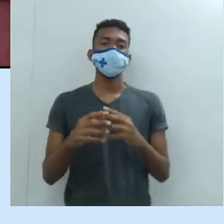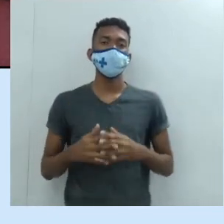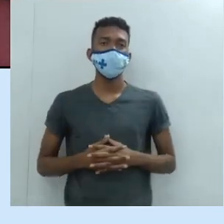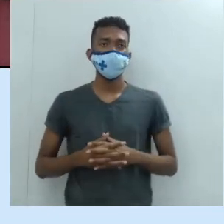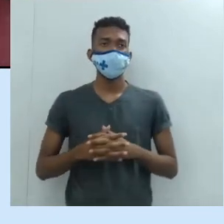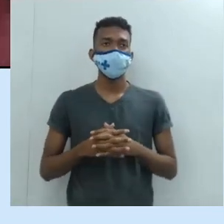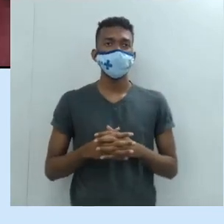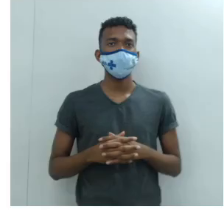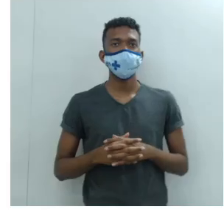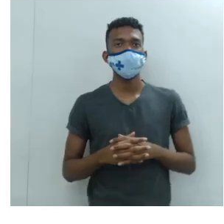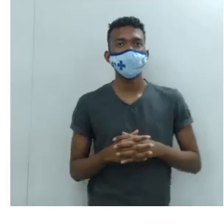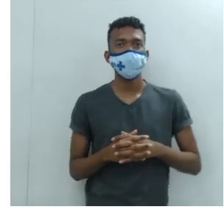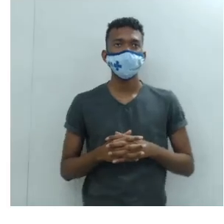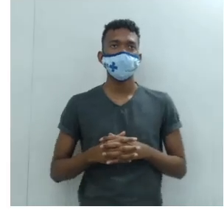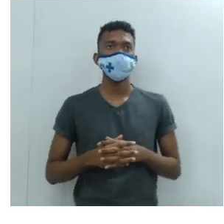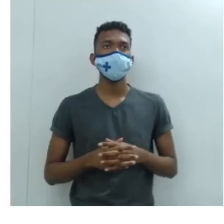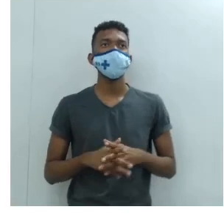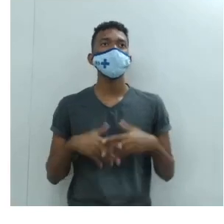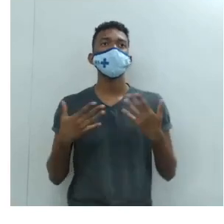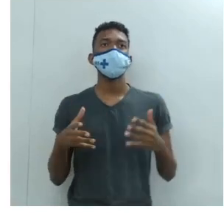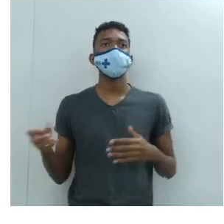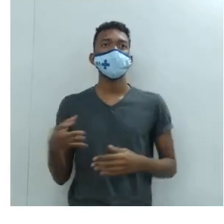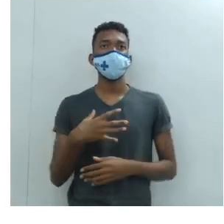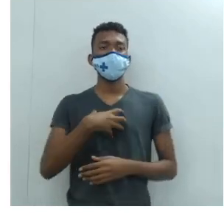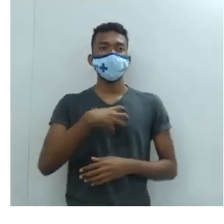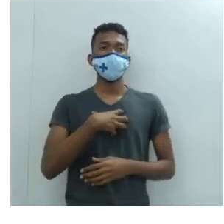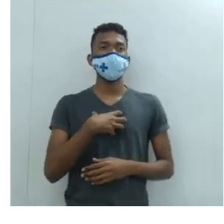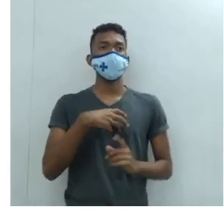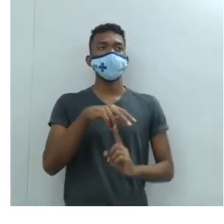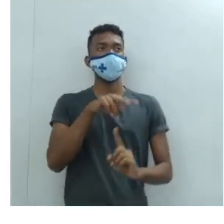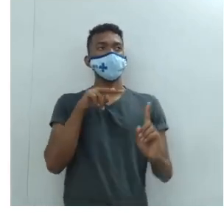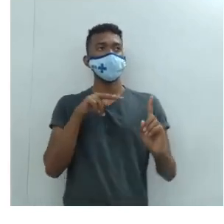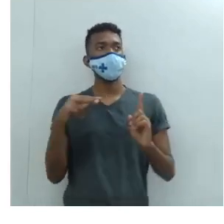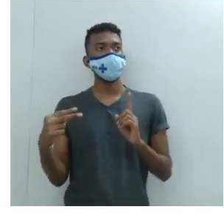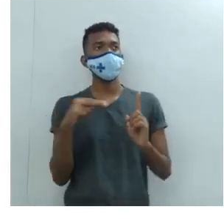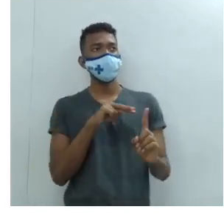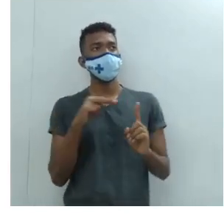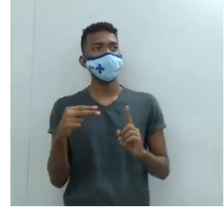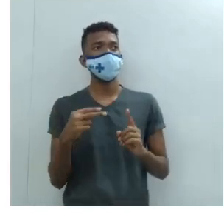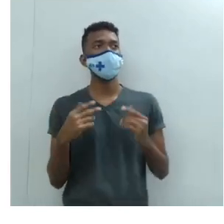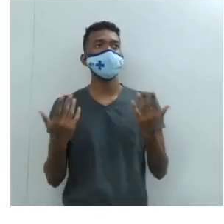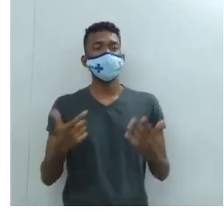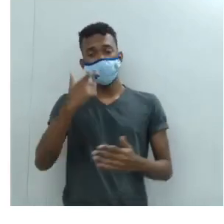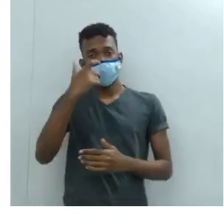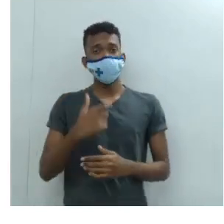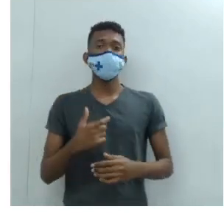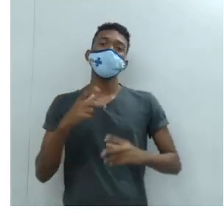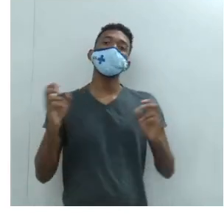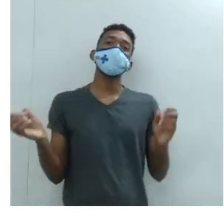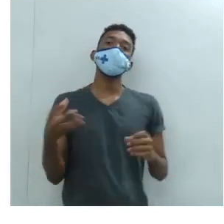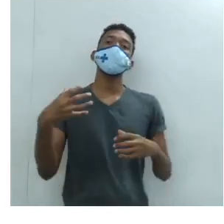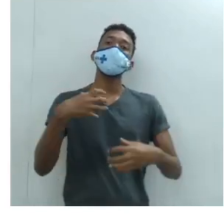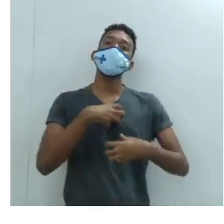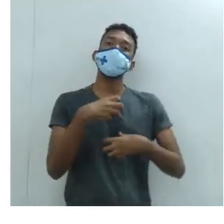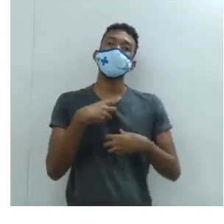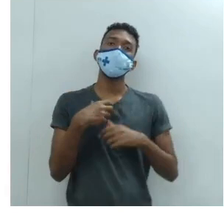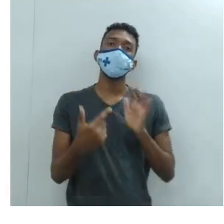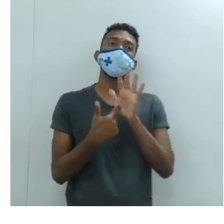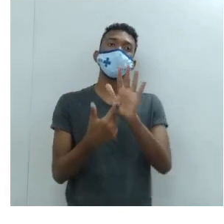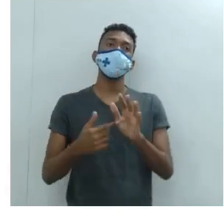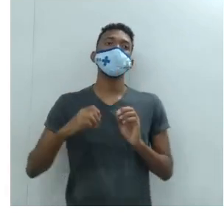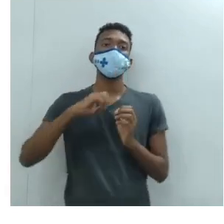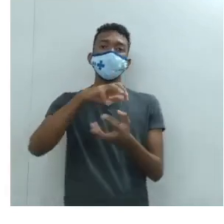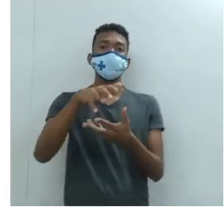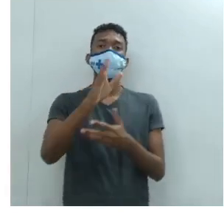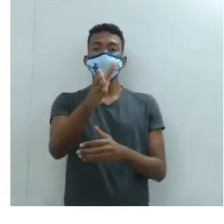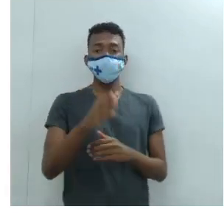Então, a nova maneira de representar o mundo. Então como era a nova maneira de representar o mundo?